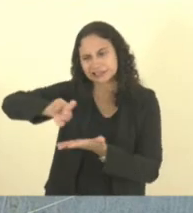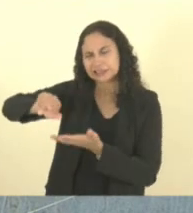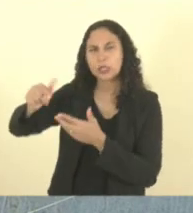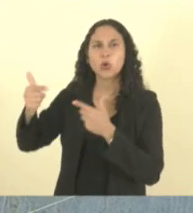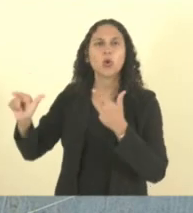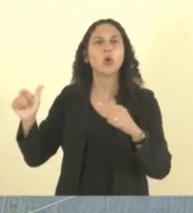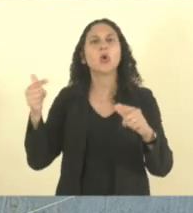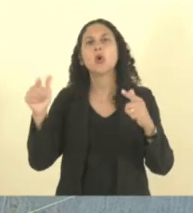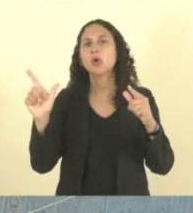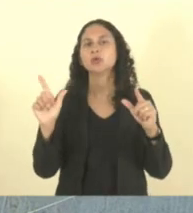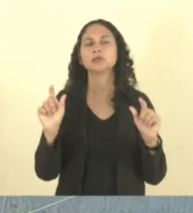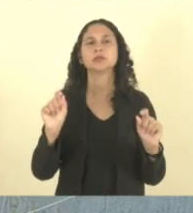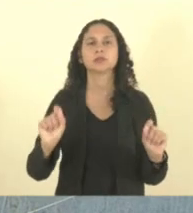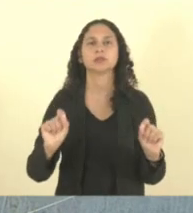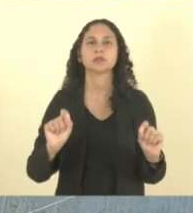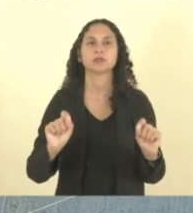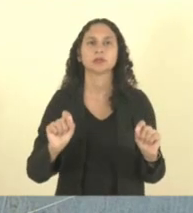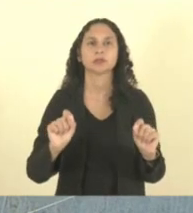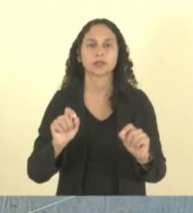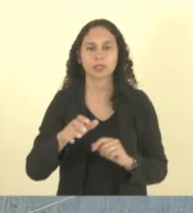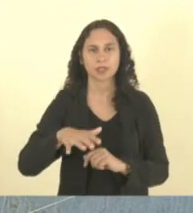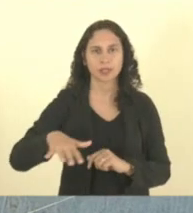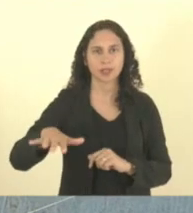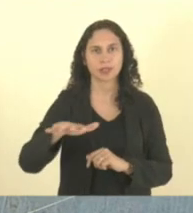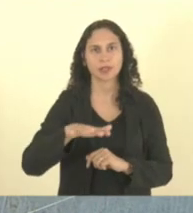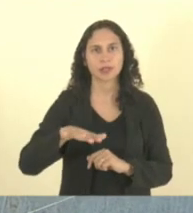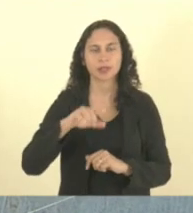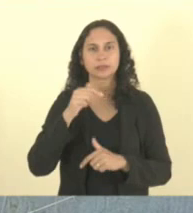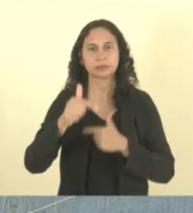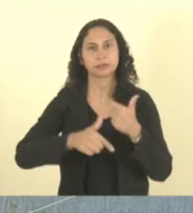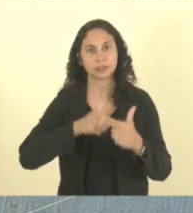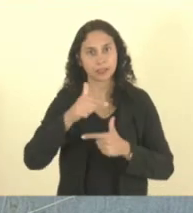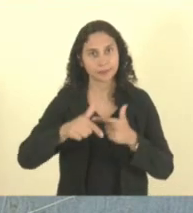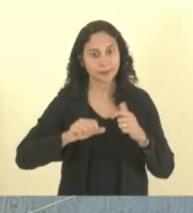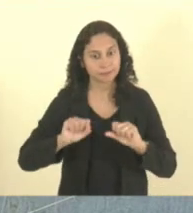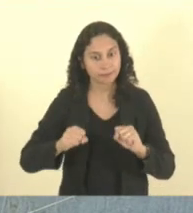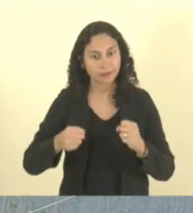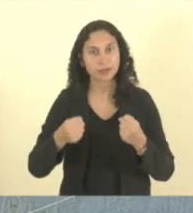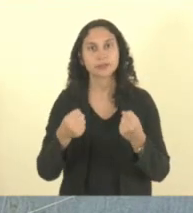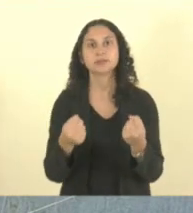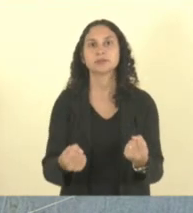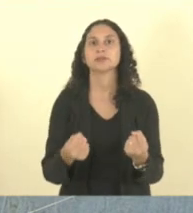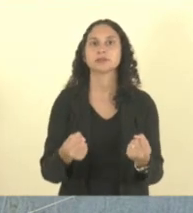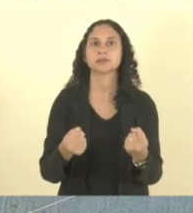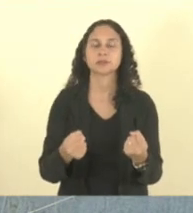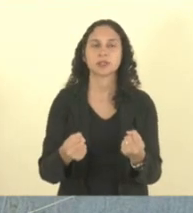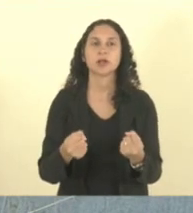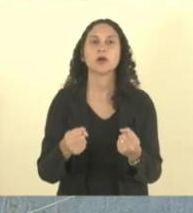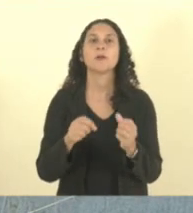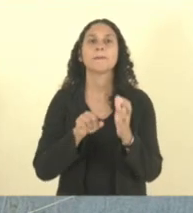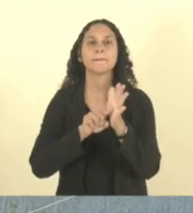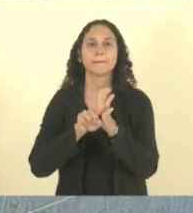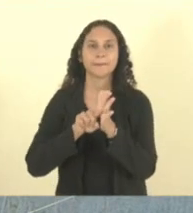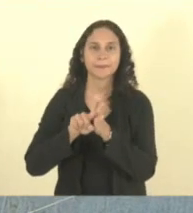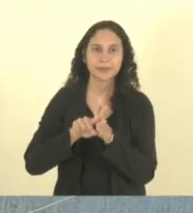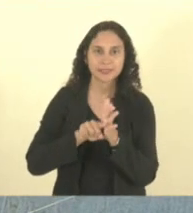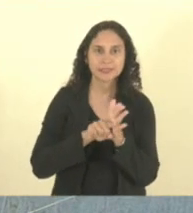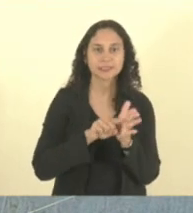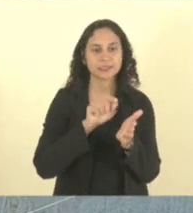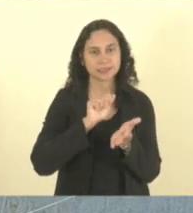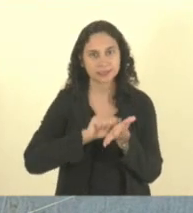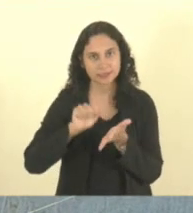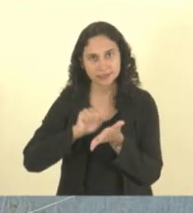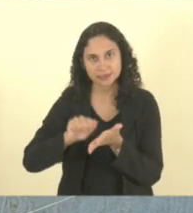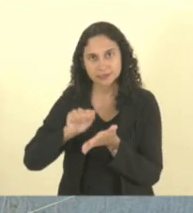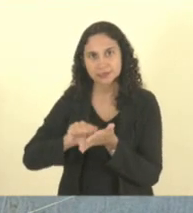que tenham se destacado por valiosos serviços e ações meritórias na pesquisa, escrita,